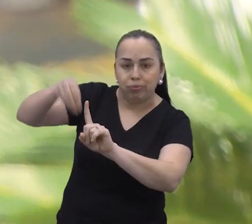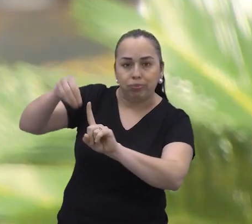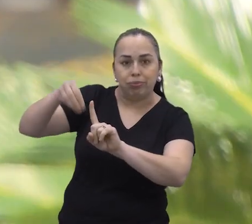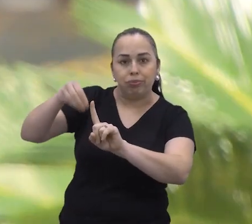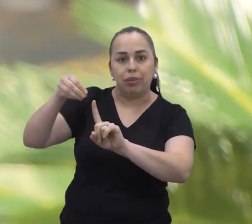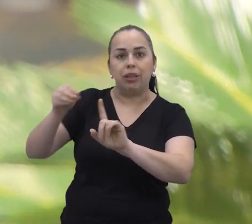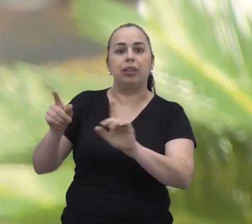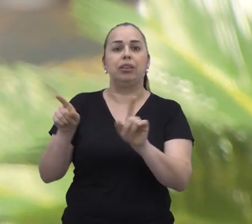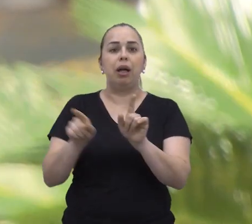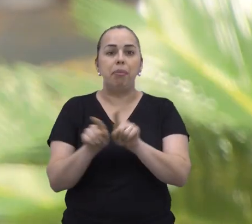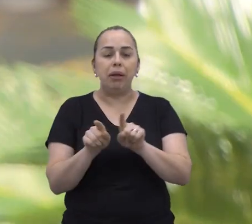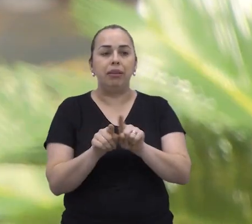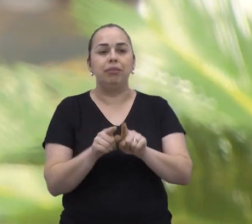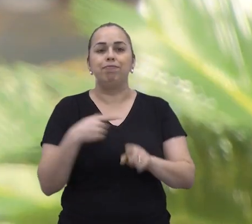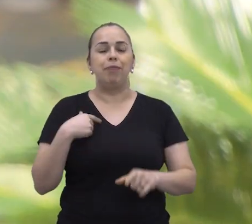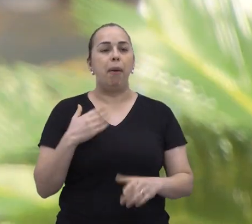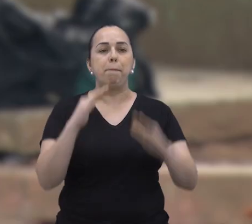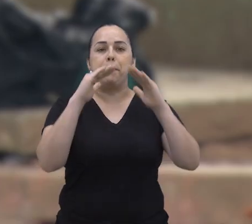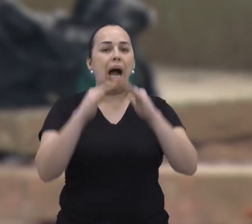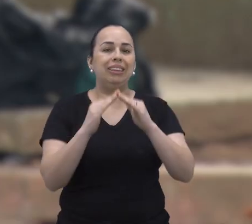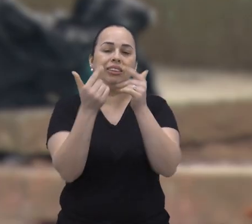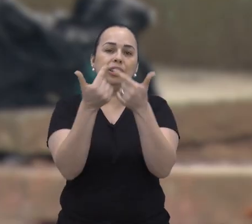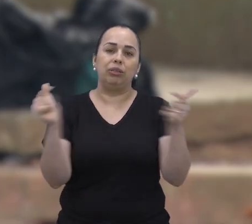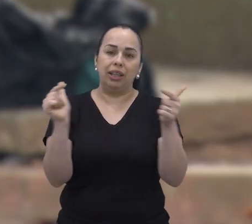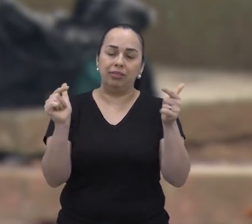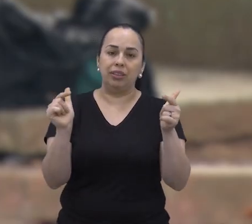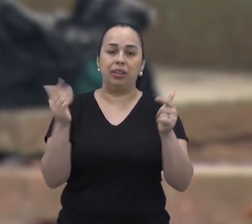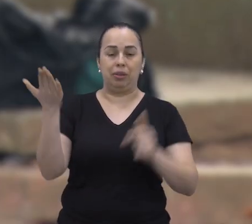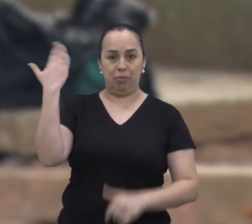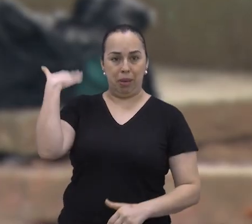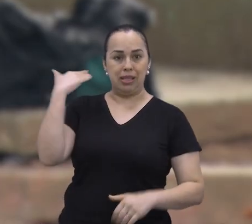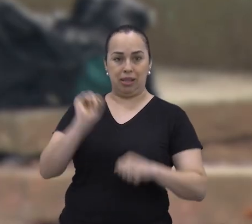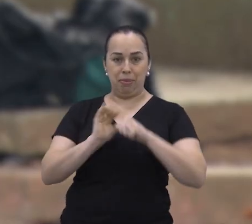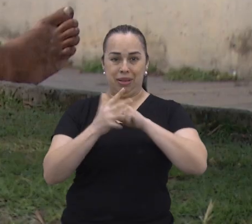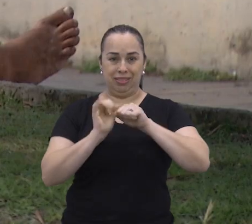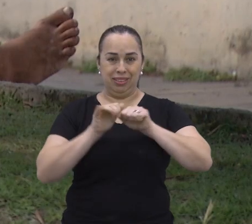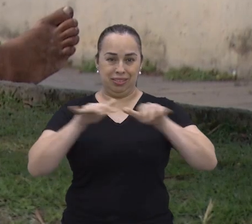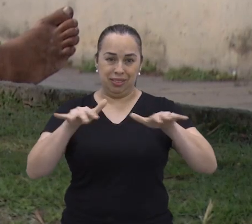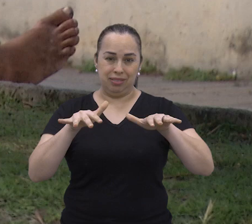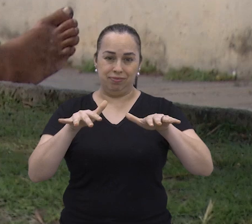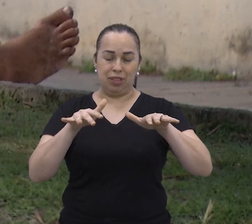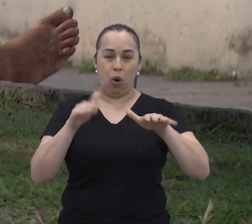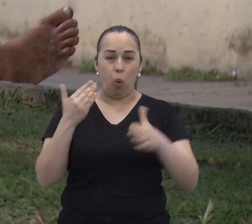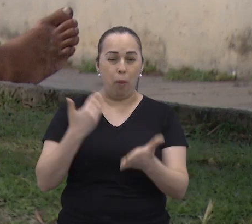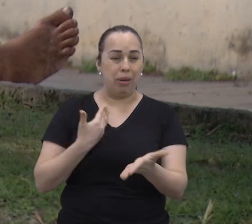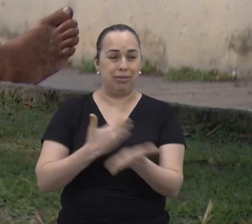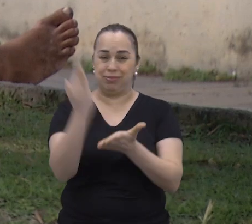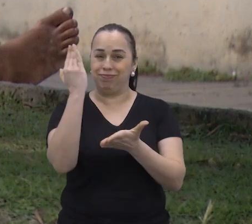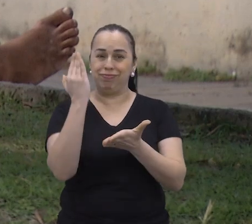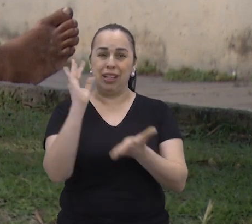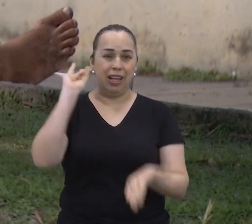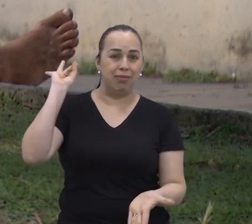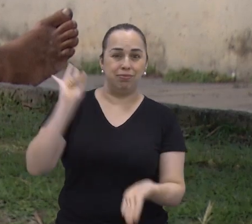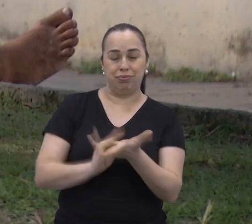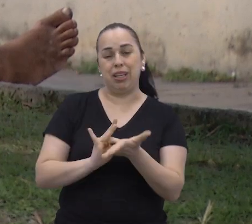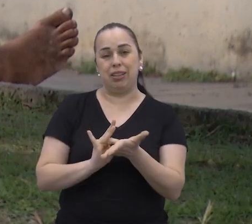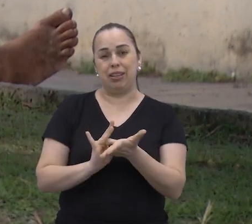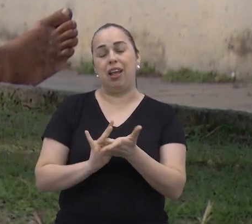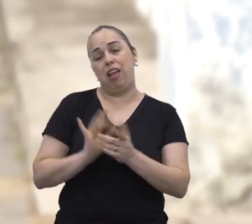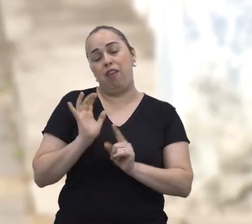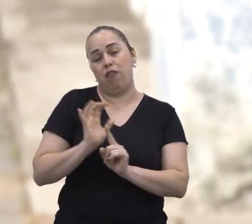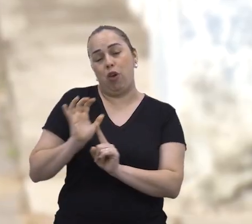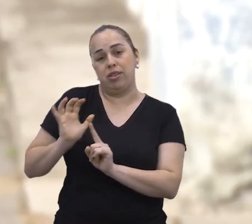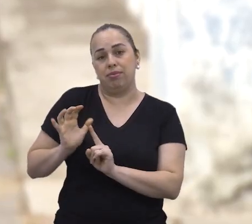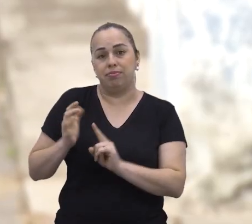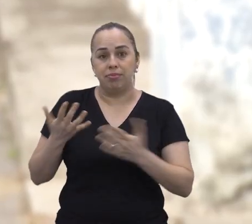que parecem não ter para onde ir. A pandemia de Covid-19 foi apenas um dos fatores que contribuiu